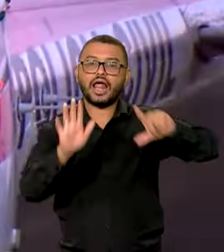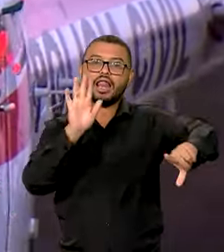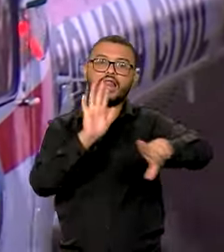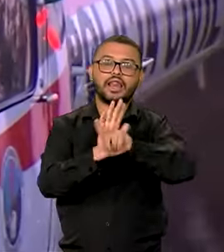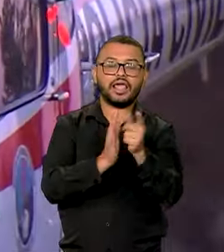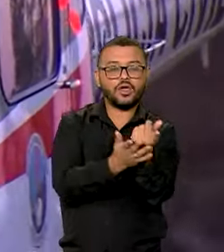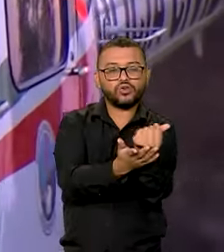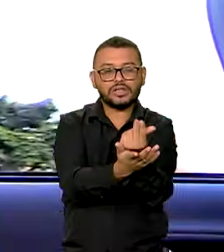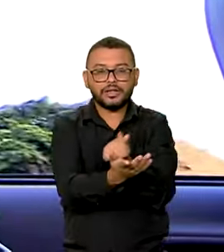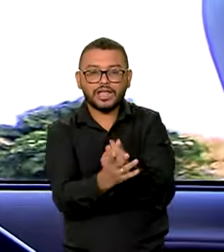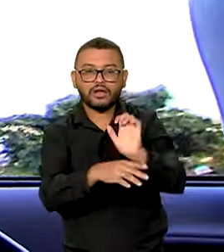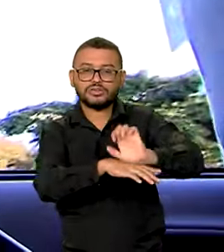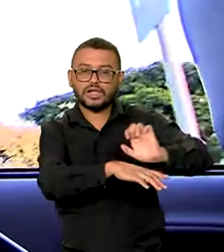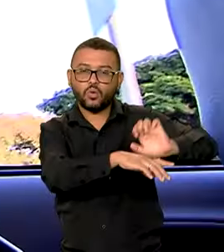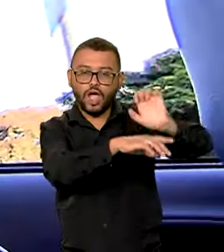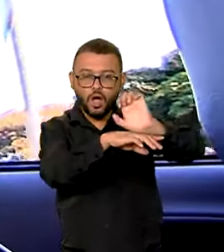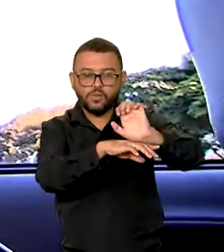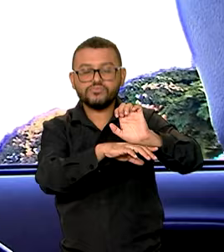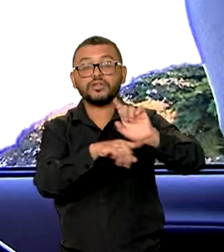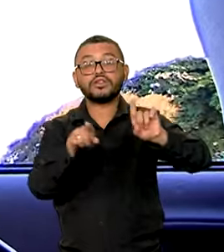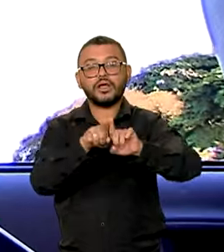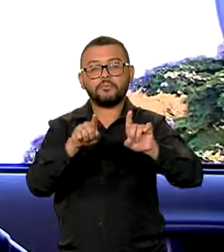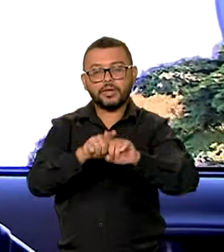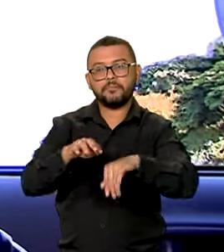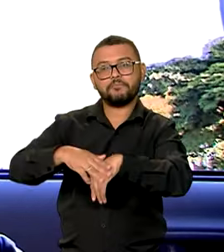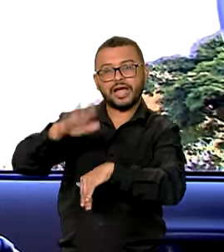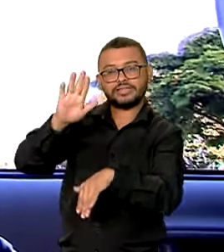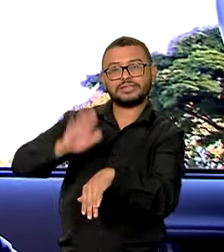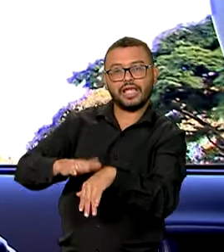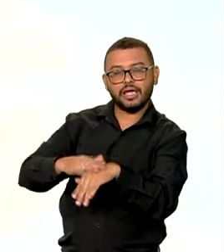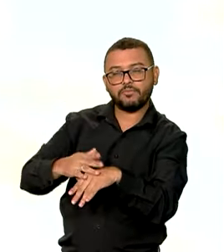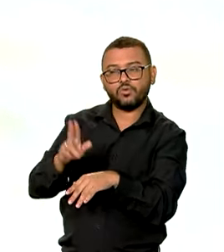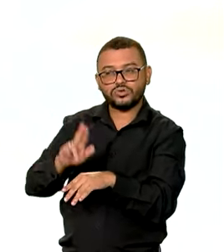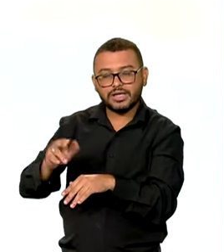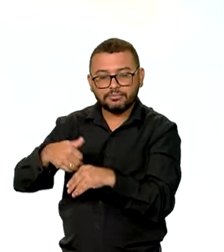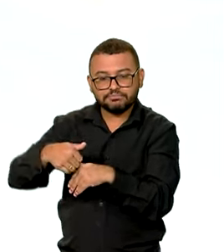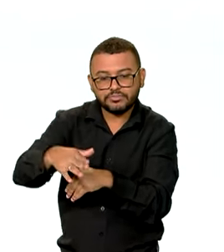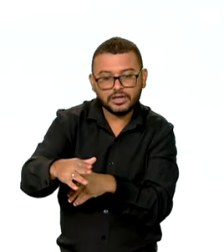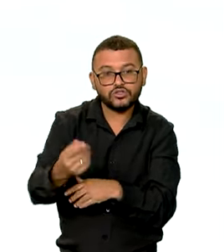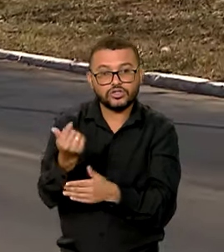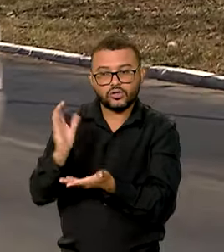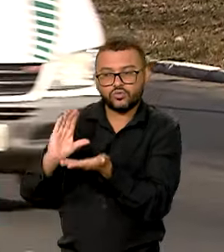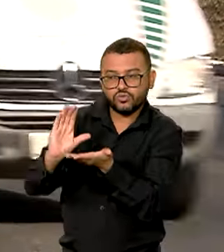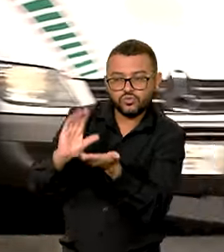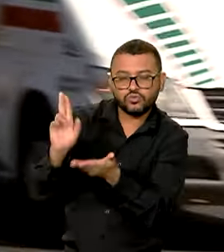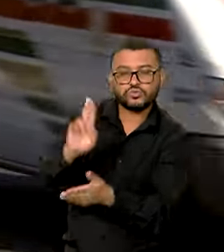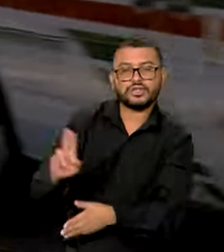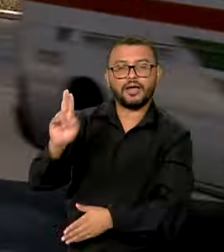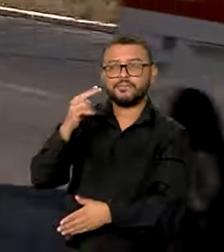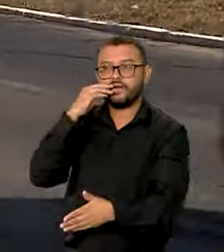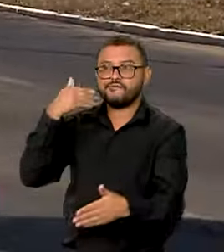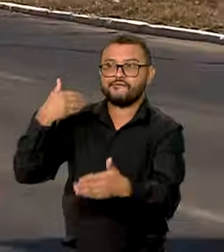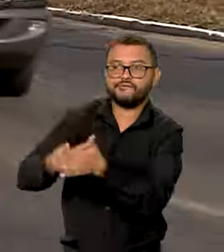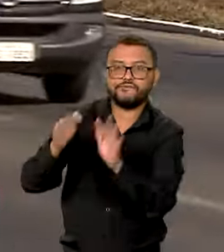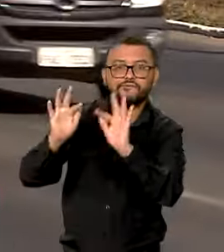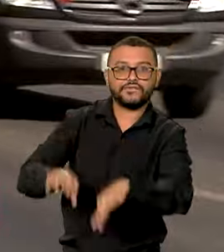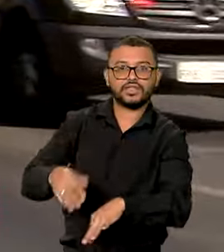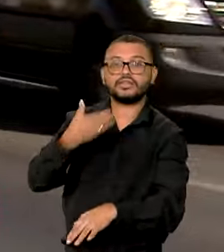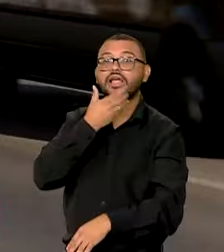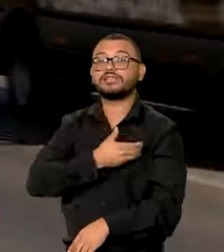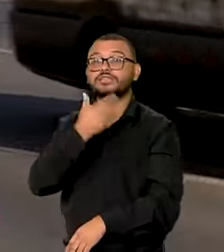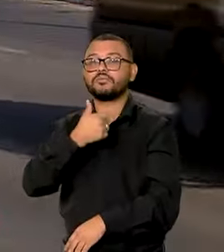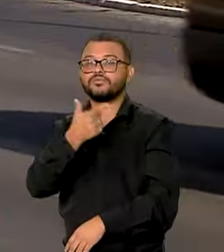orçamentárias estaduais e a prorrogação do prazo de uso da verba do fundo, que acabaria em dezembro de